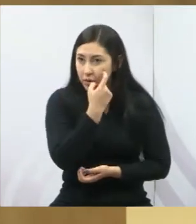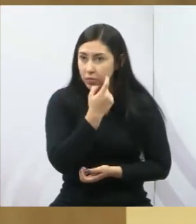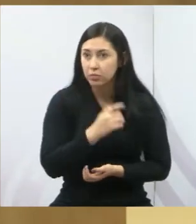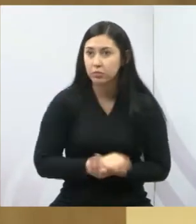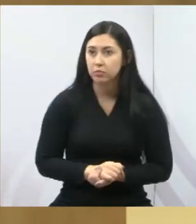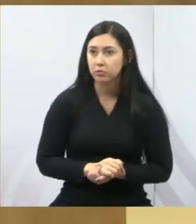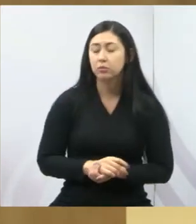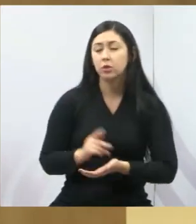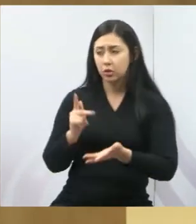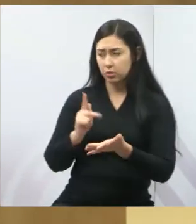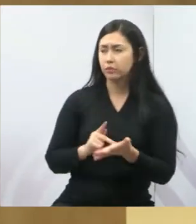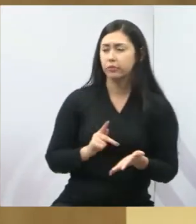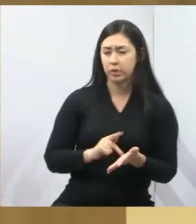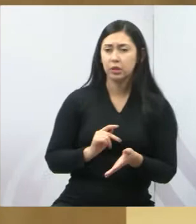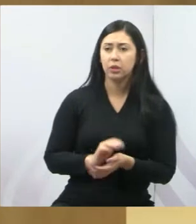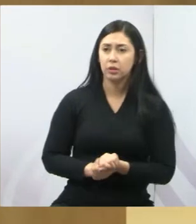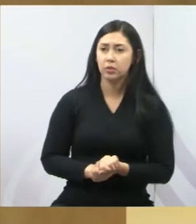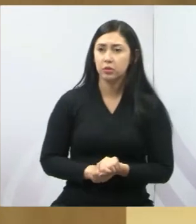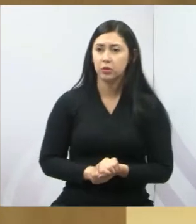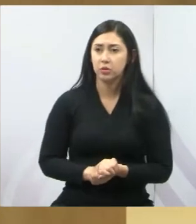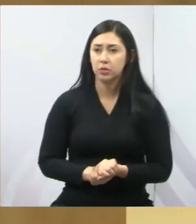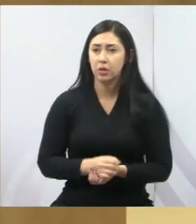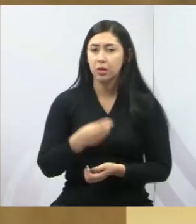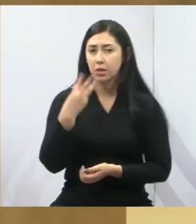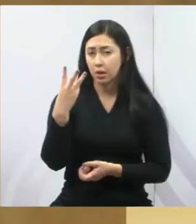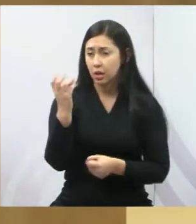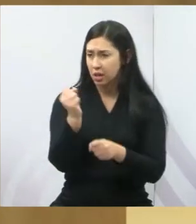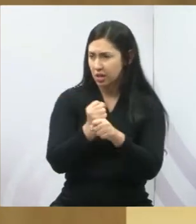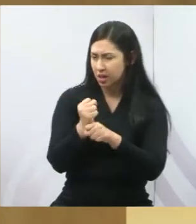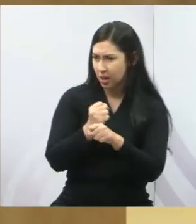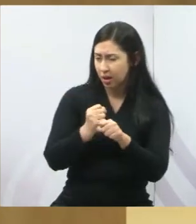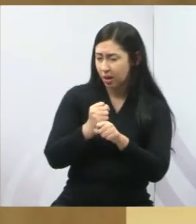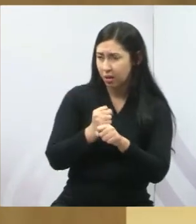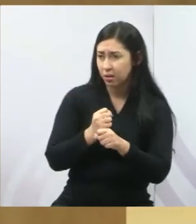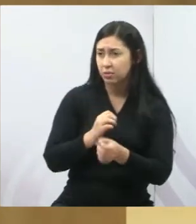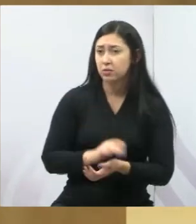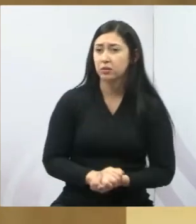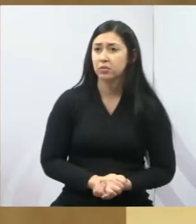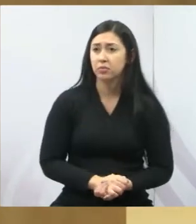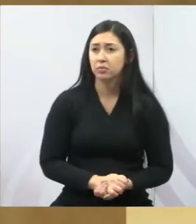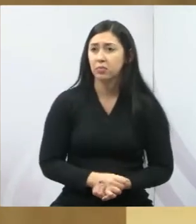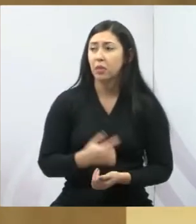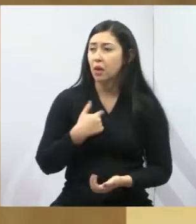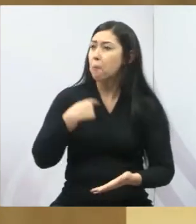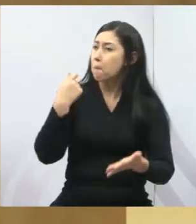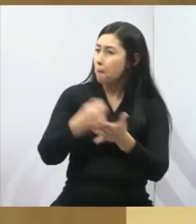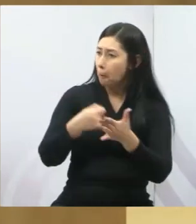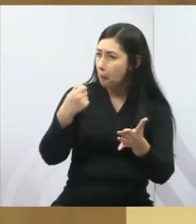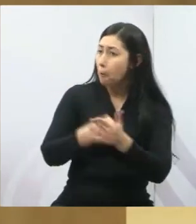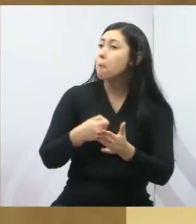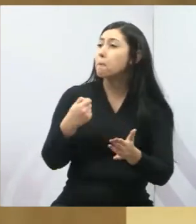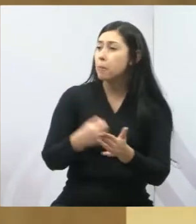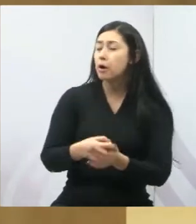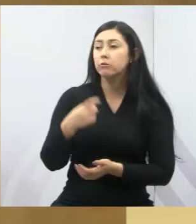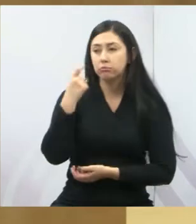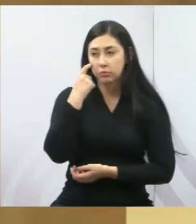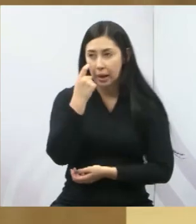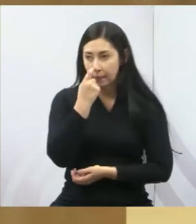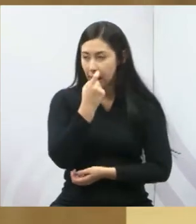Verdade, vereador Valmir. Durante esses três anos e meio aqui, eu cobrei melhorias para Meia Lua.